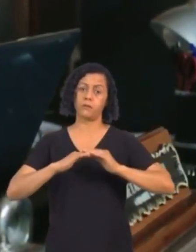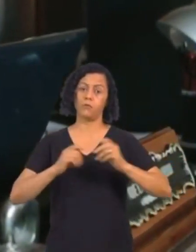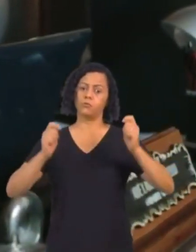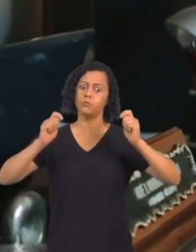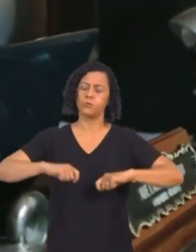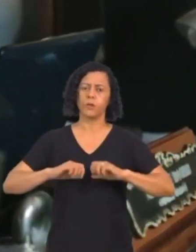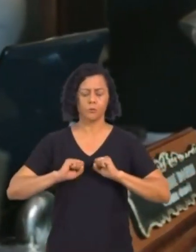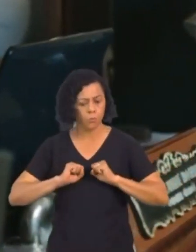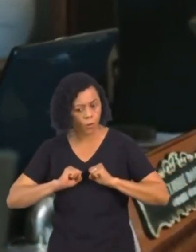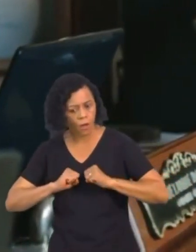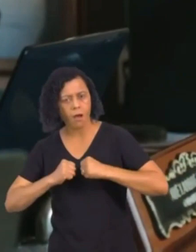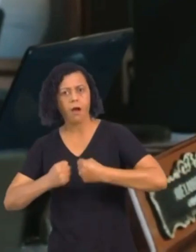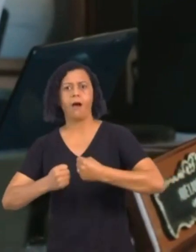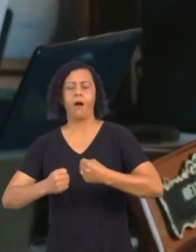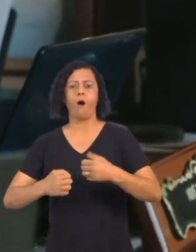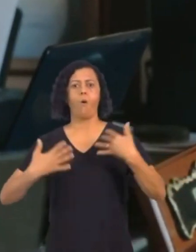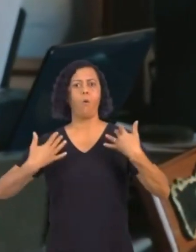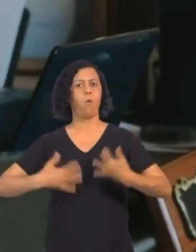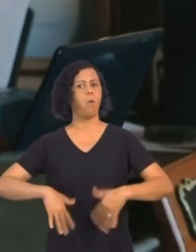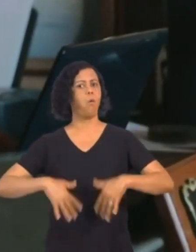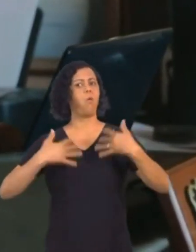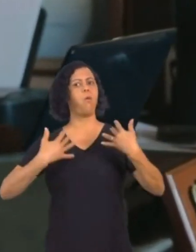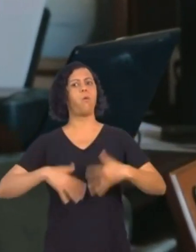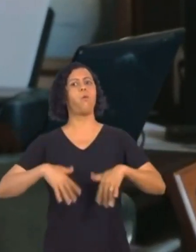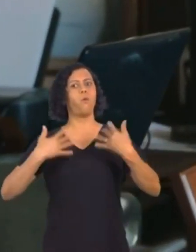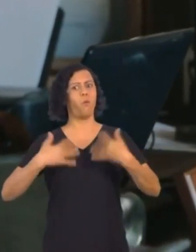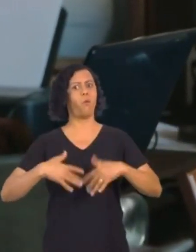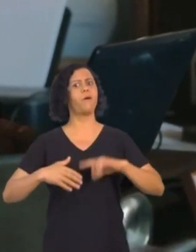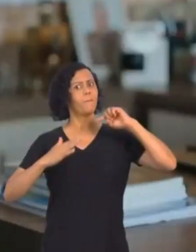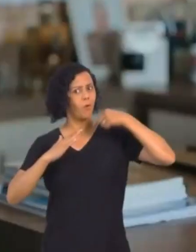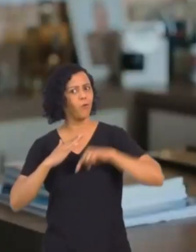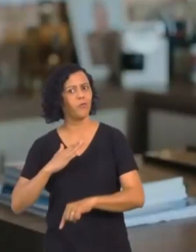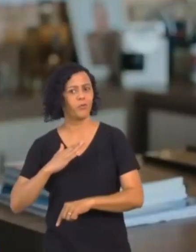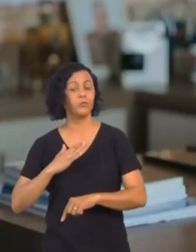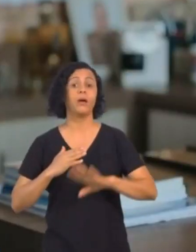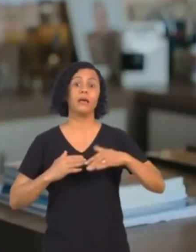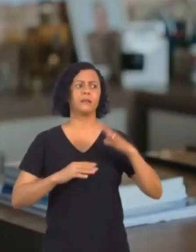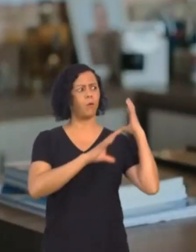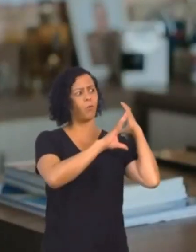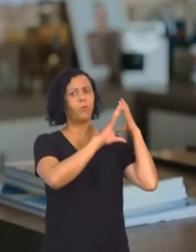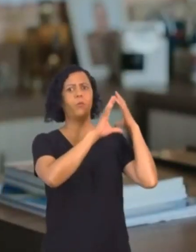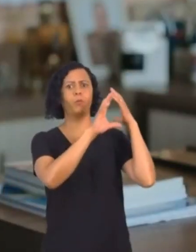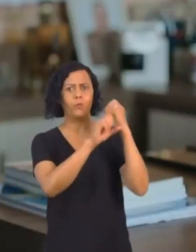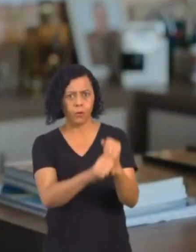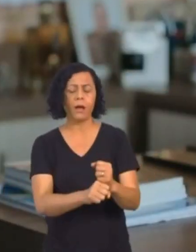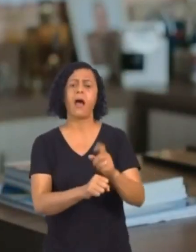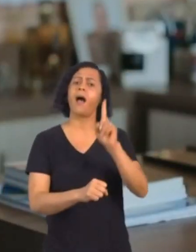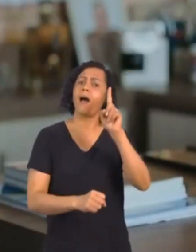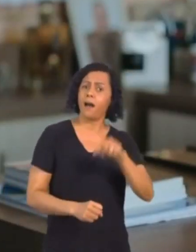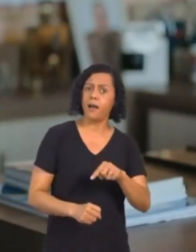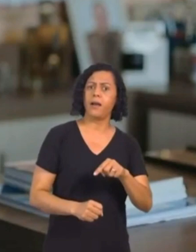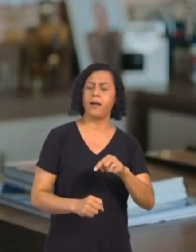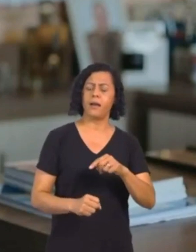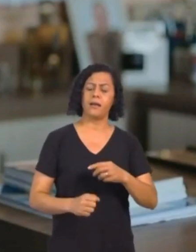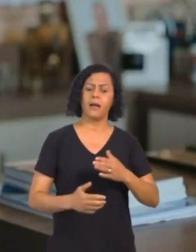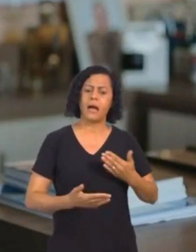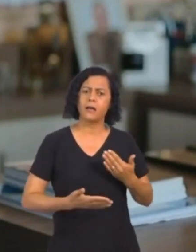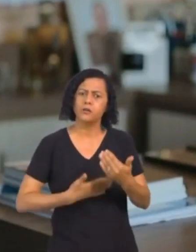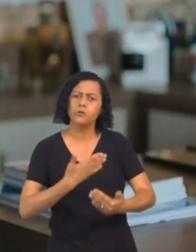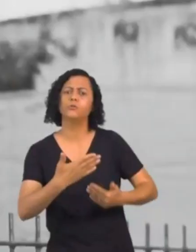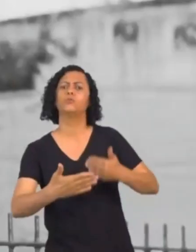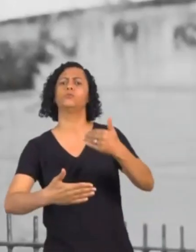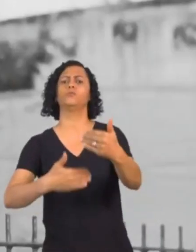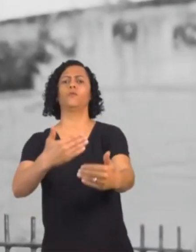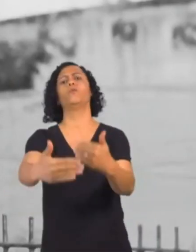intensa. Assim, grande parte da minha carreira foi emprestar a minha dedicação, a minha medicação e principalmente a minha vocação para essa